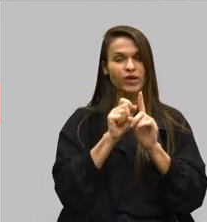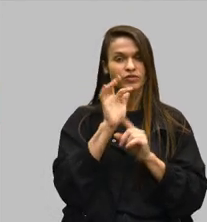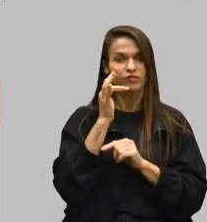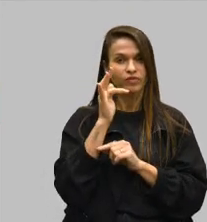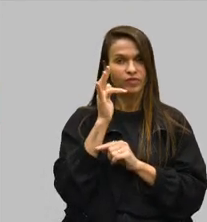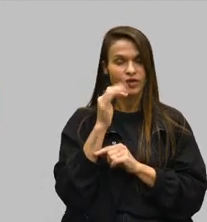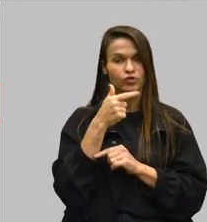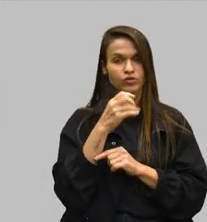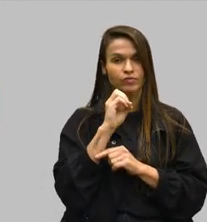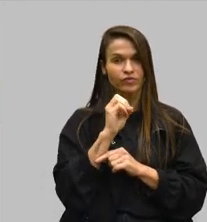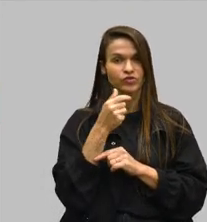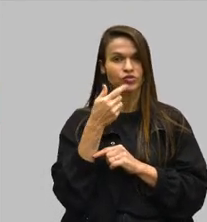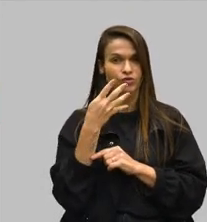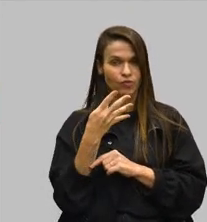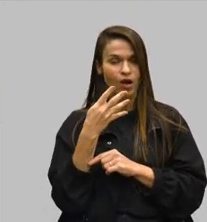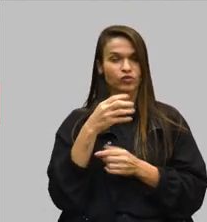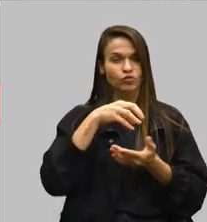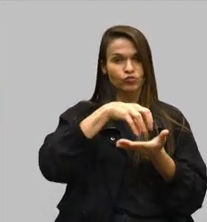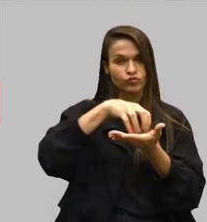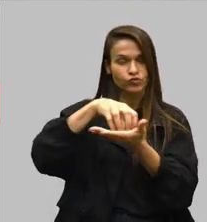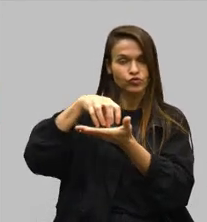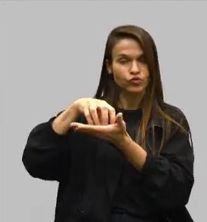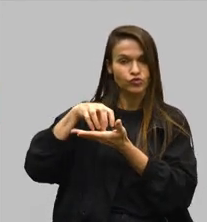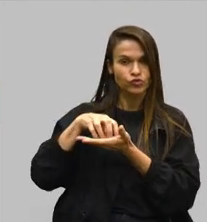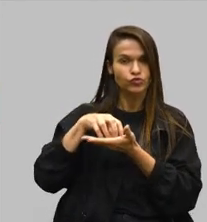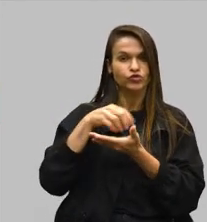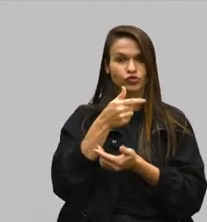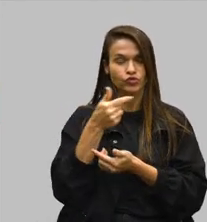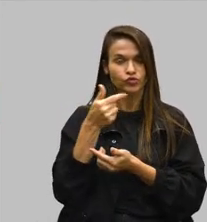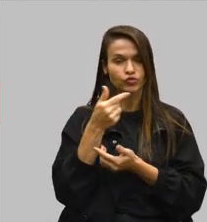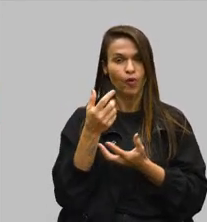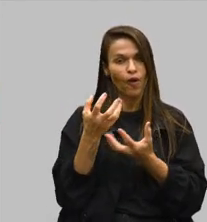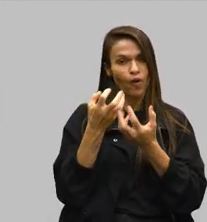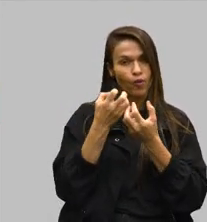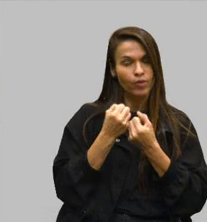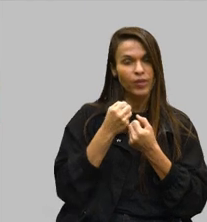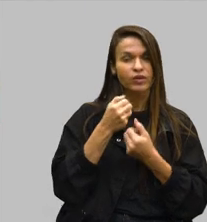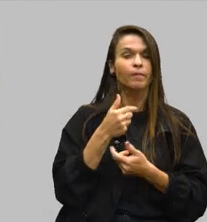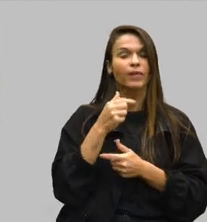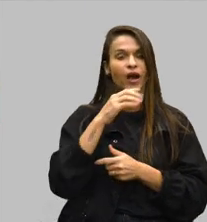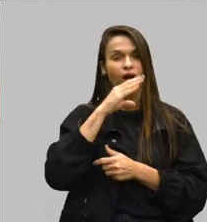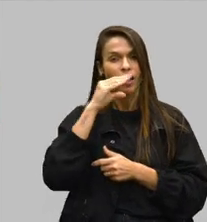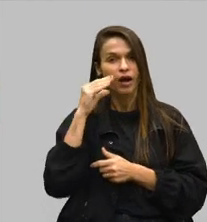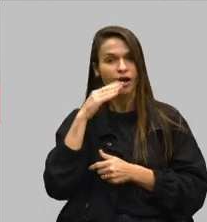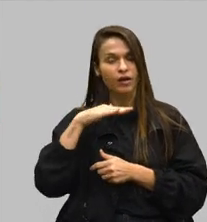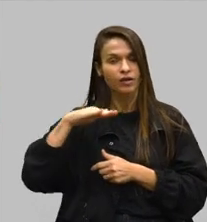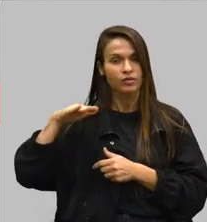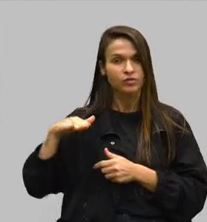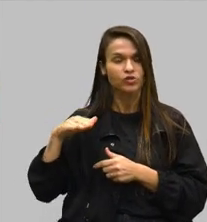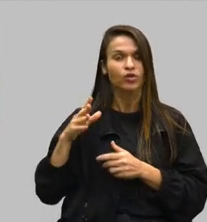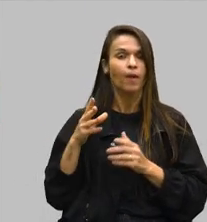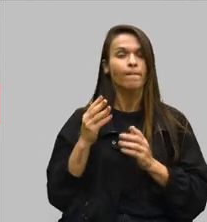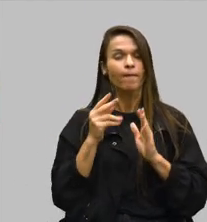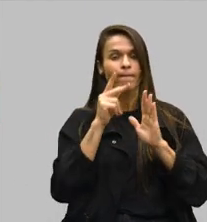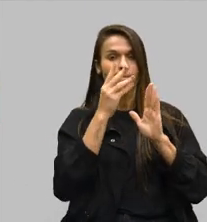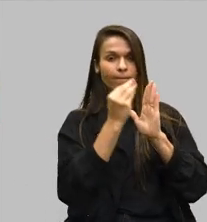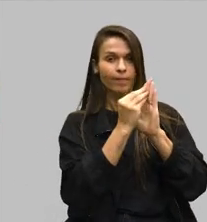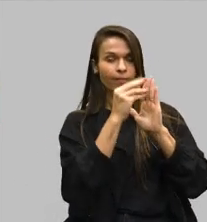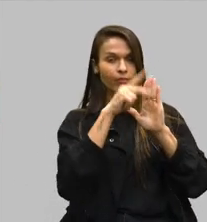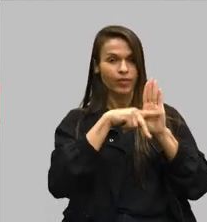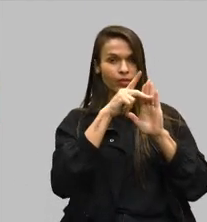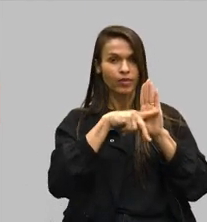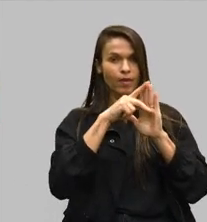vagas em 22 unidades de acolhimento para crianças e adolescentes do PP-CAM, que estão dentro do programa de